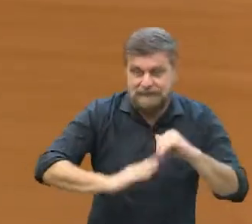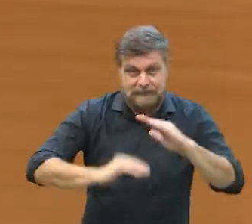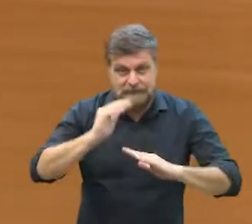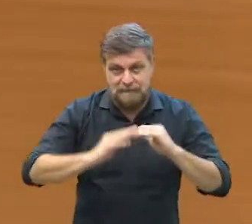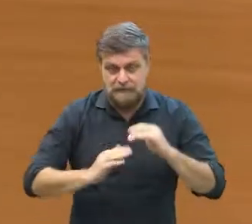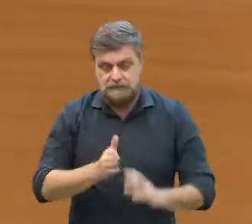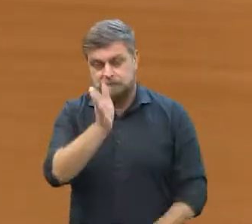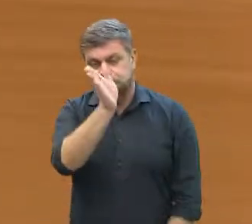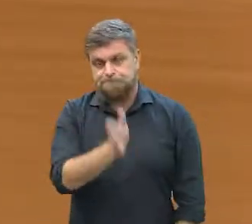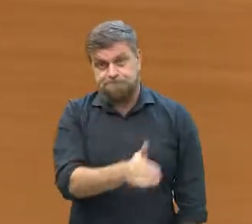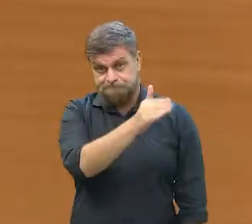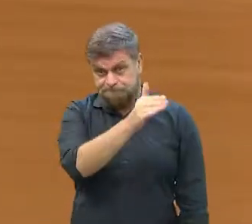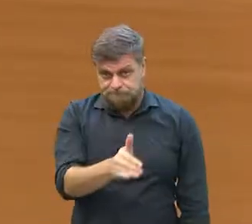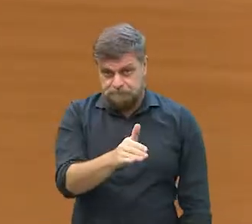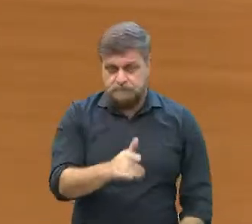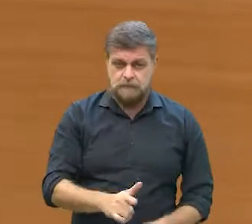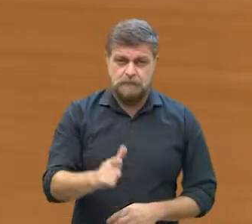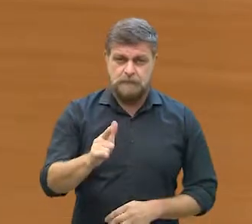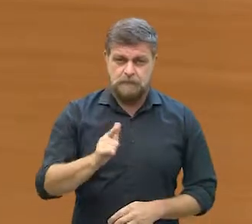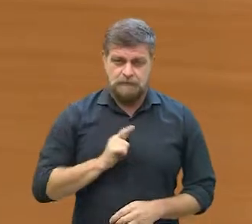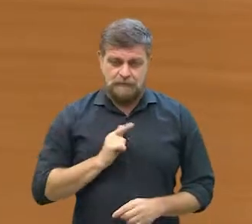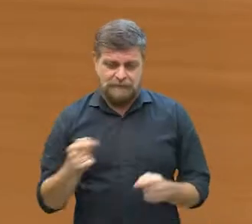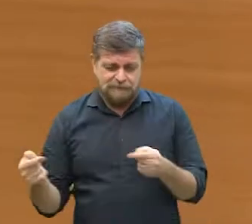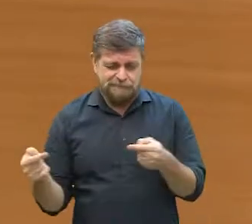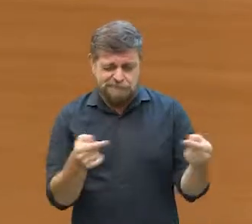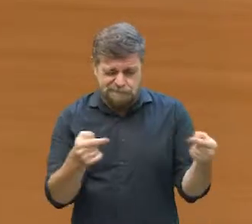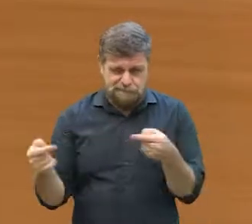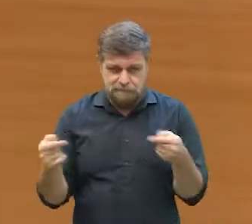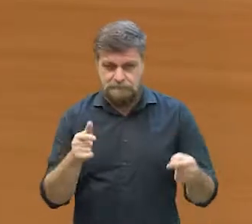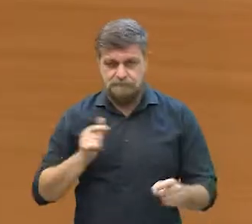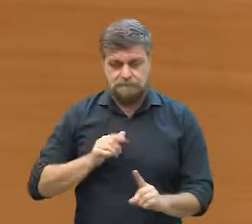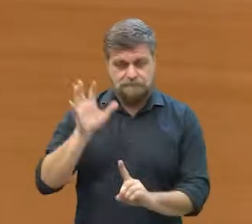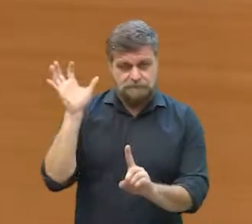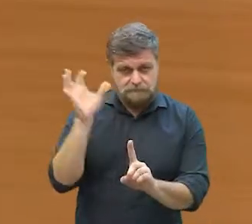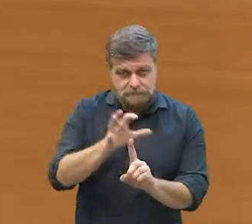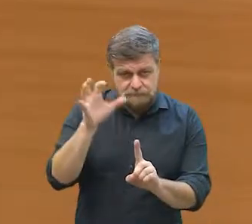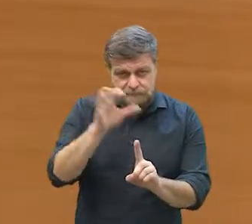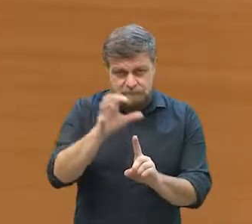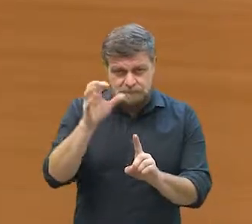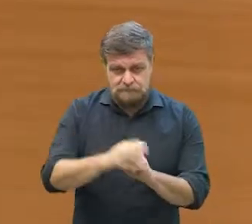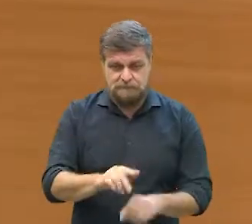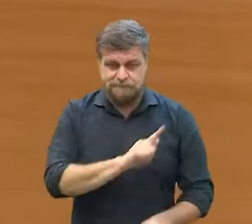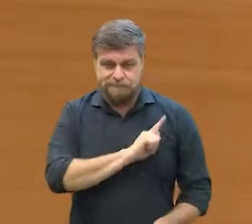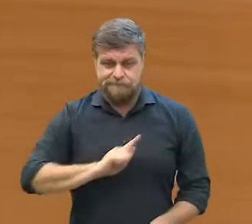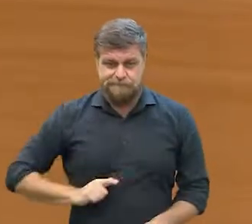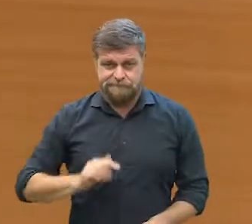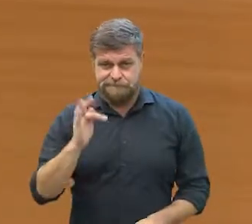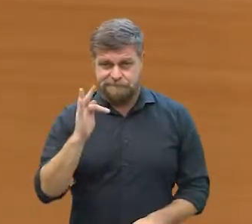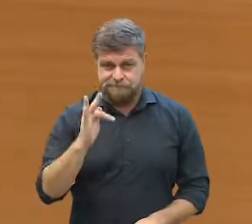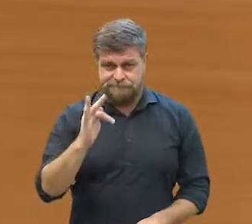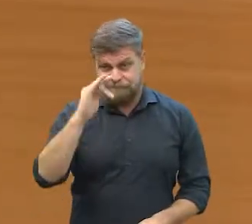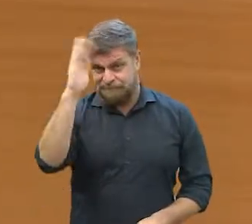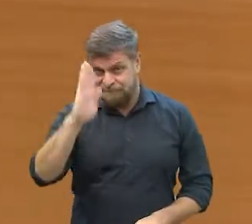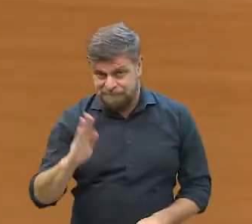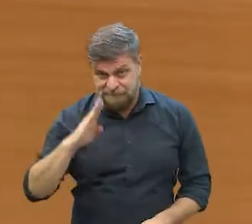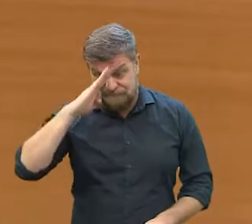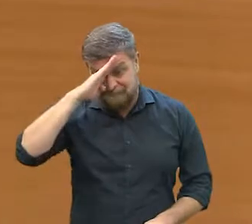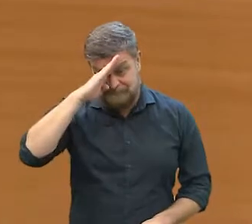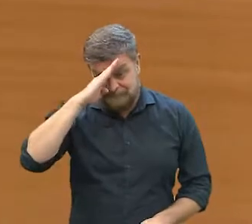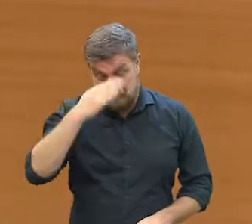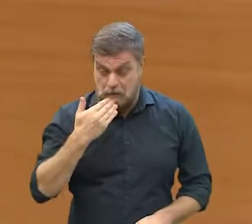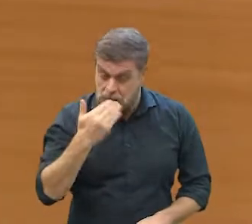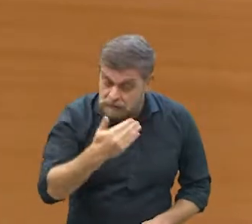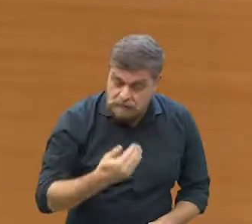ele foi extinto e tem uma disputa e uma pressão sobre o governo Bolsonaro para um retorno do auxílio.